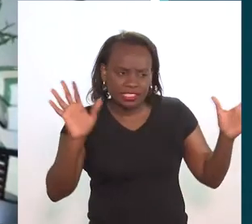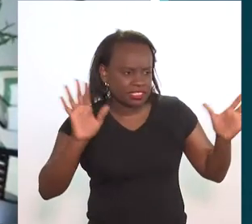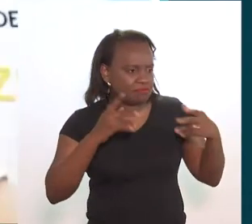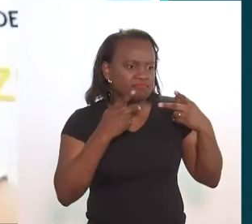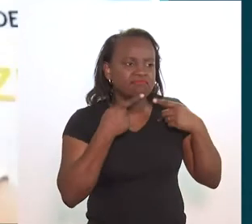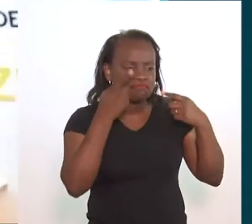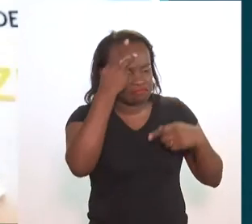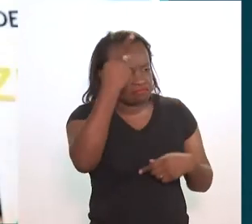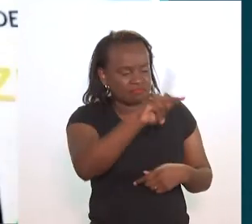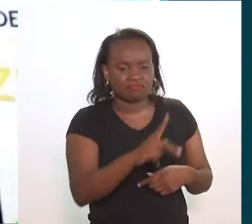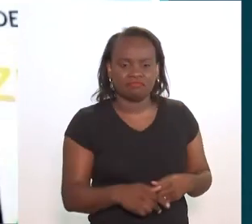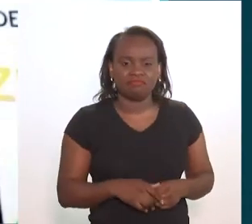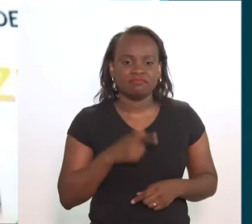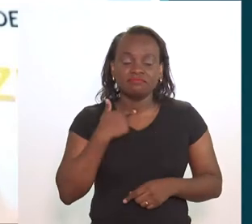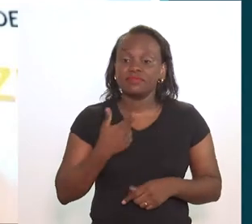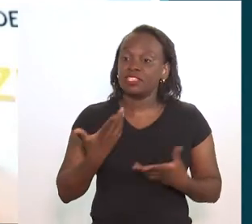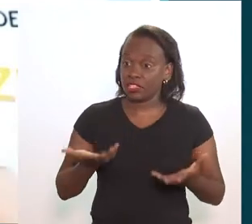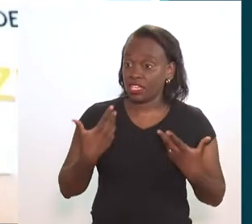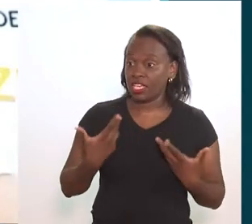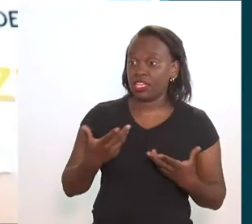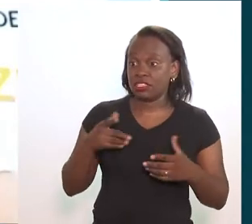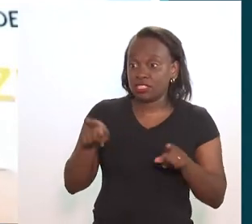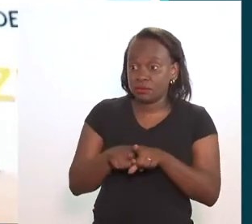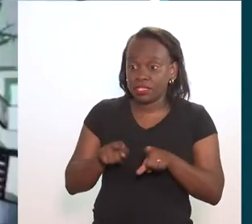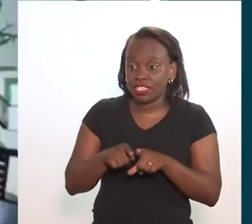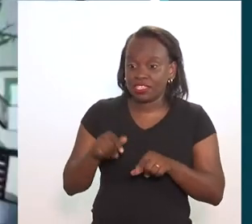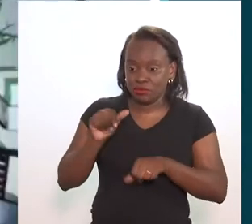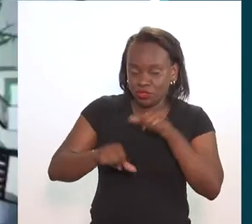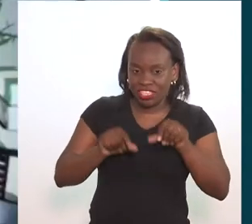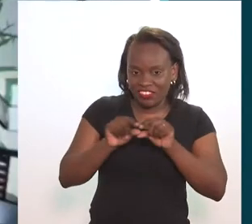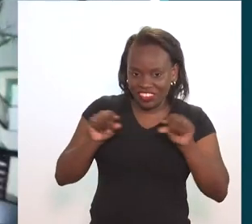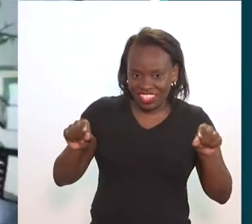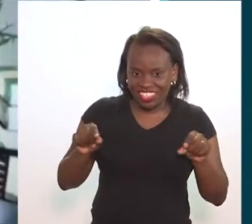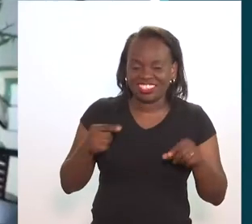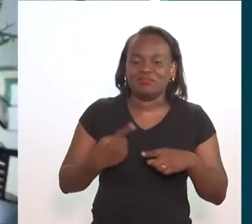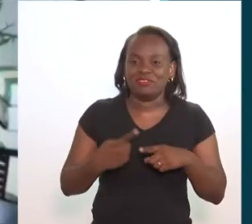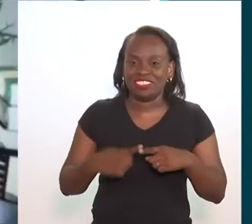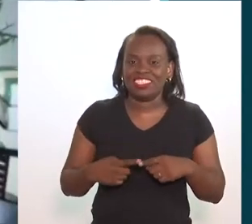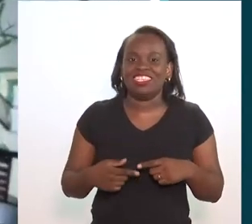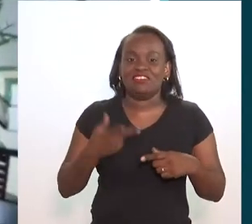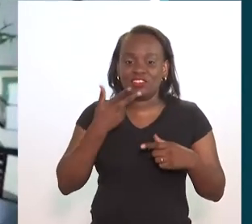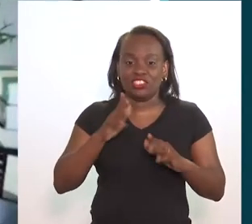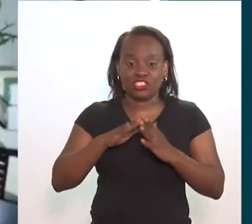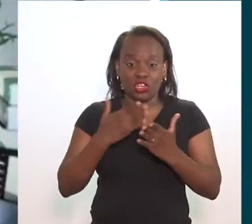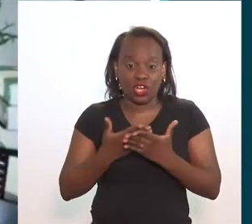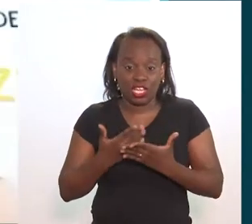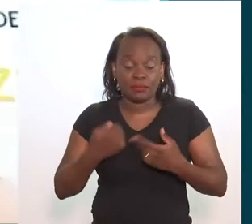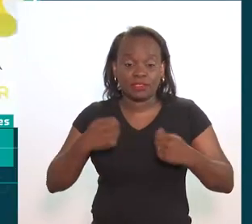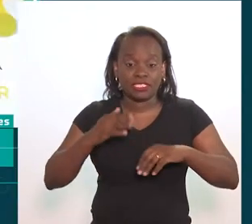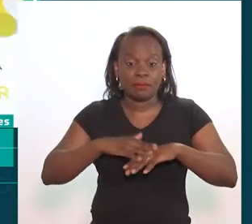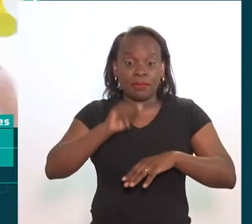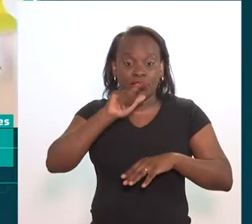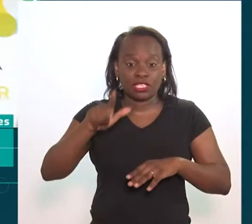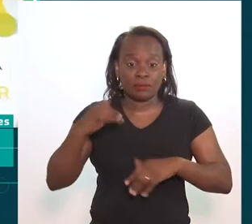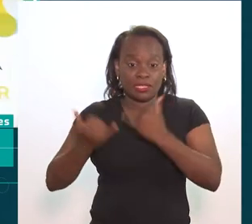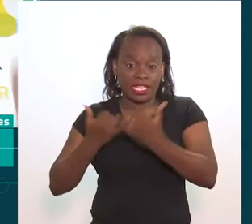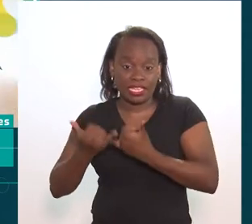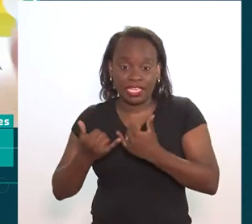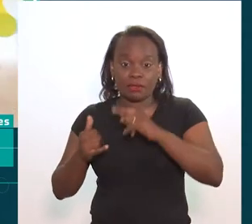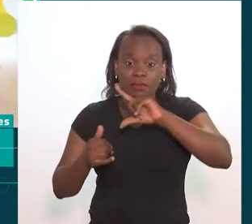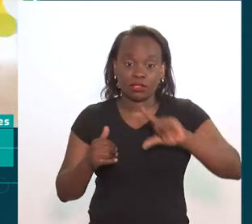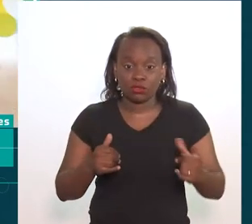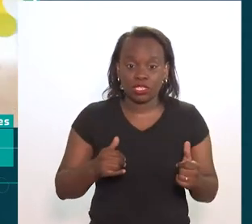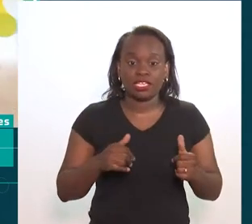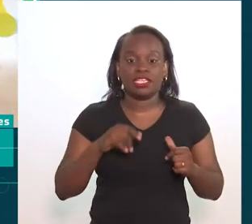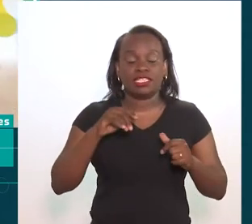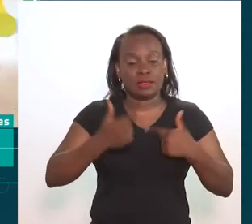Eu posso começar, Ricardo? Quem quiser, é livre. Eu quero, inclusive, corrigir a frase do Jean Couto, que é que a